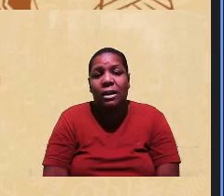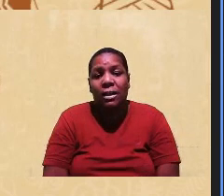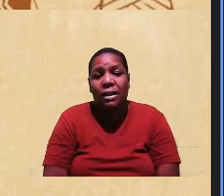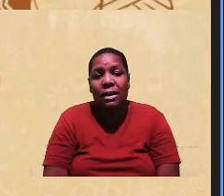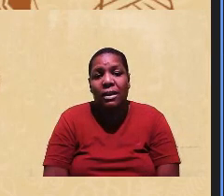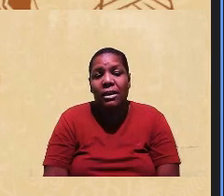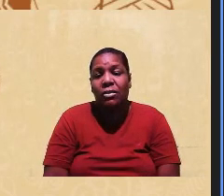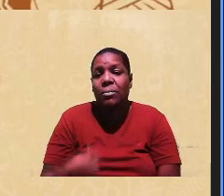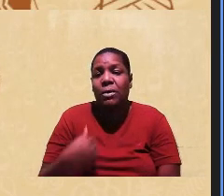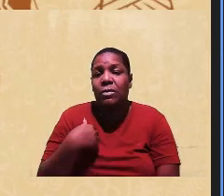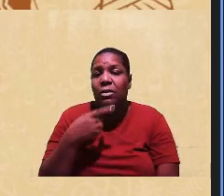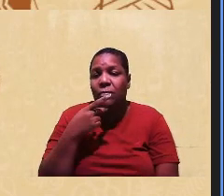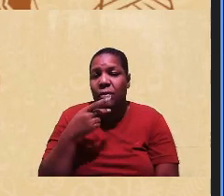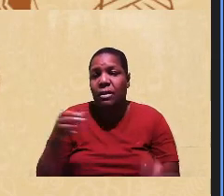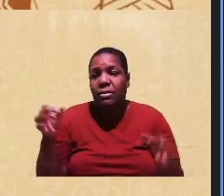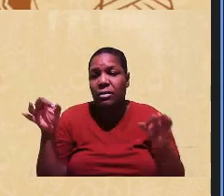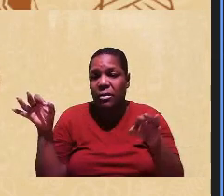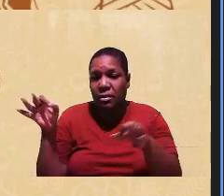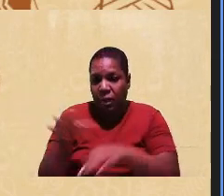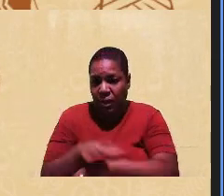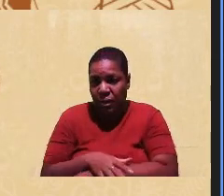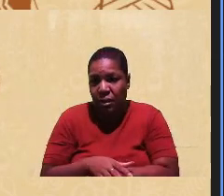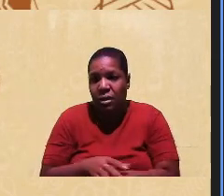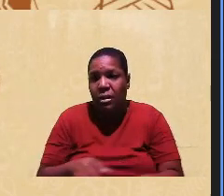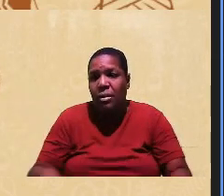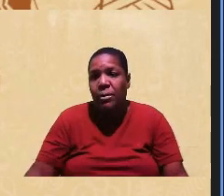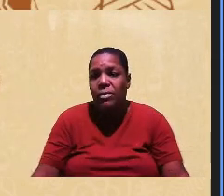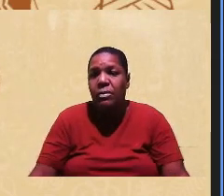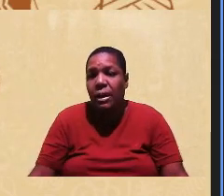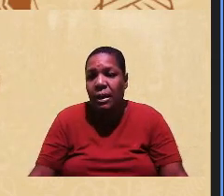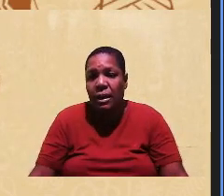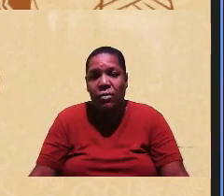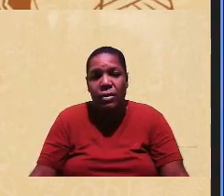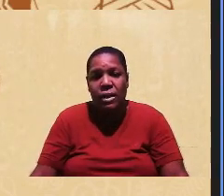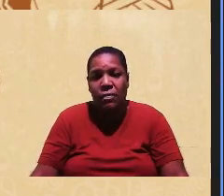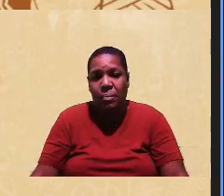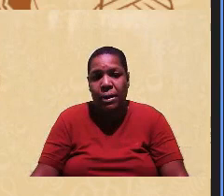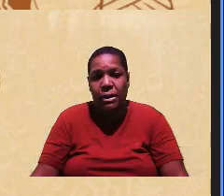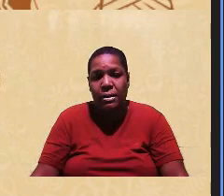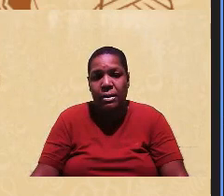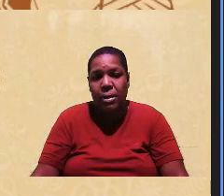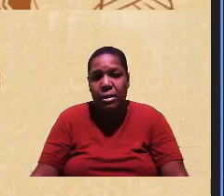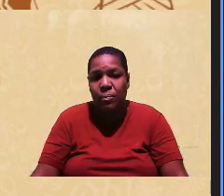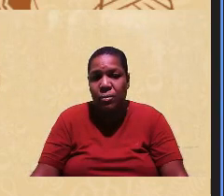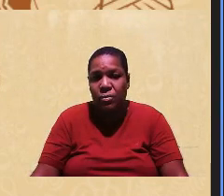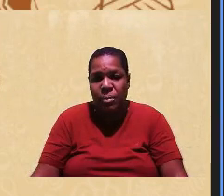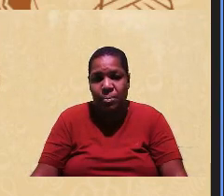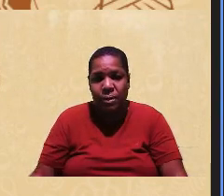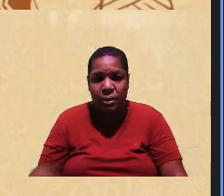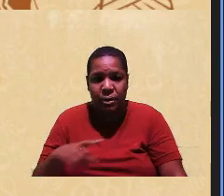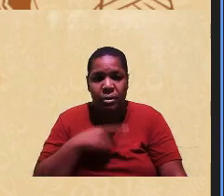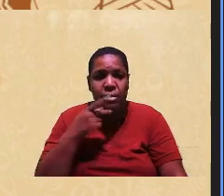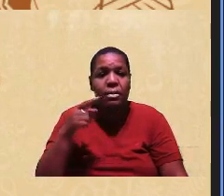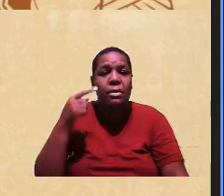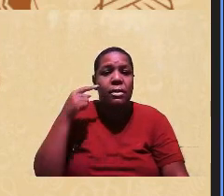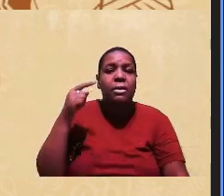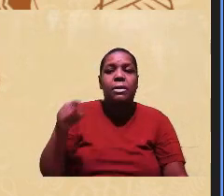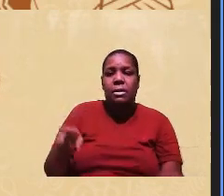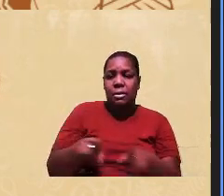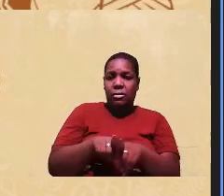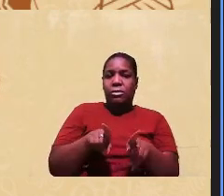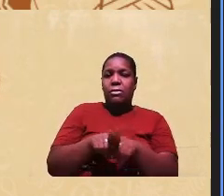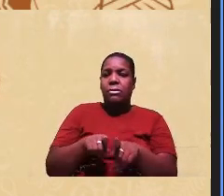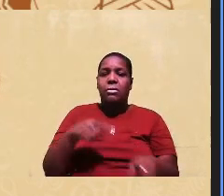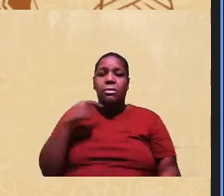as tipologias aqui, vou dar o final, então, ó, aqui. Então, eu tenho o frondador cínico e eu tenho o frondador ingênuo, que eu estou chamando de ingênuo. Fala,